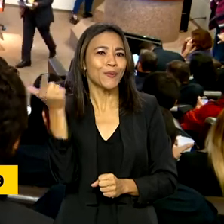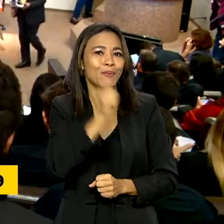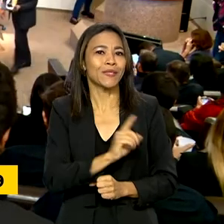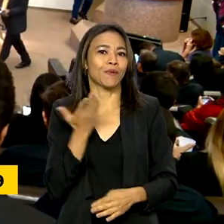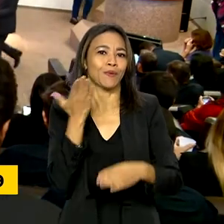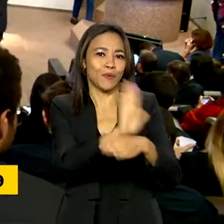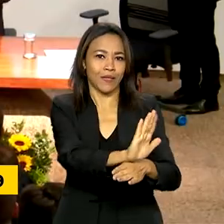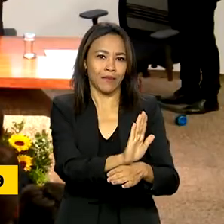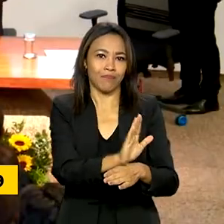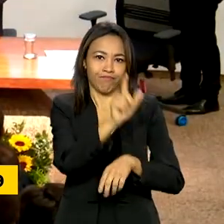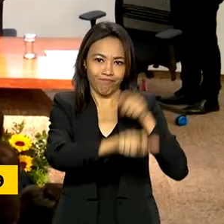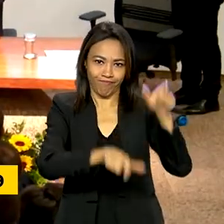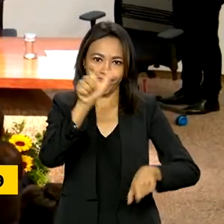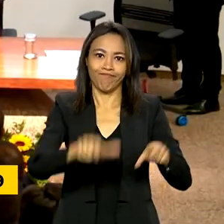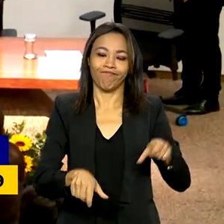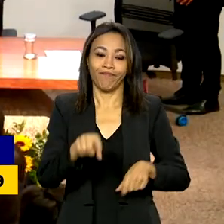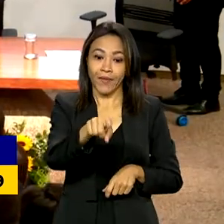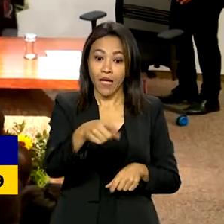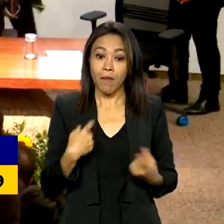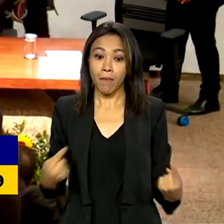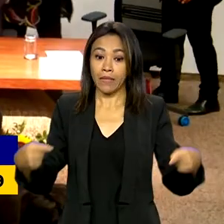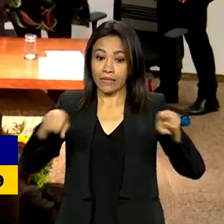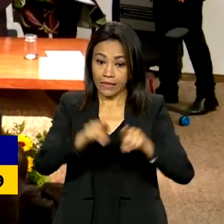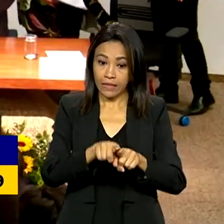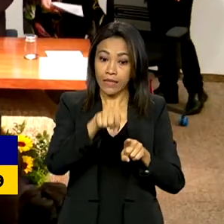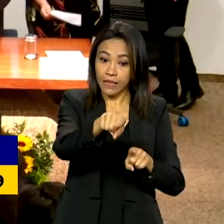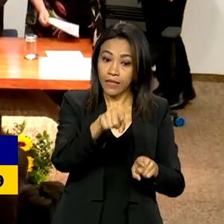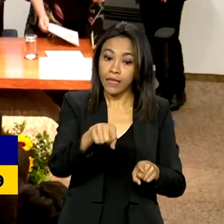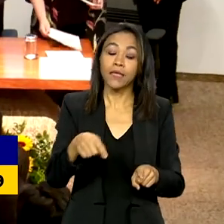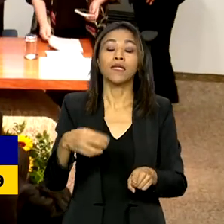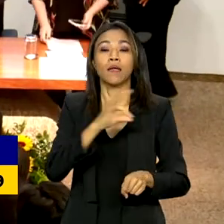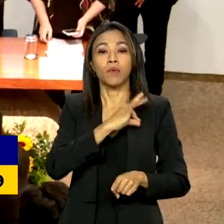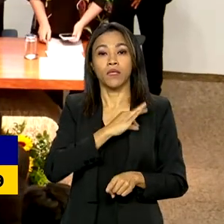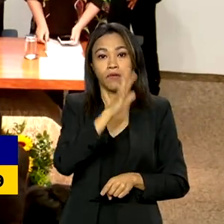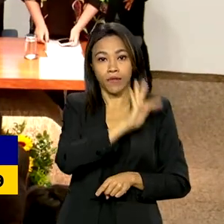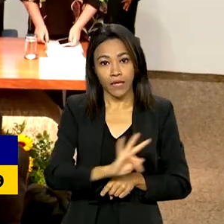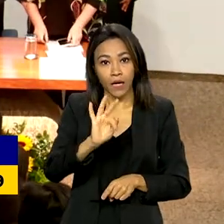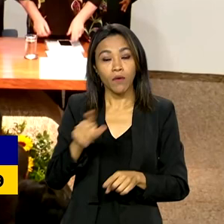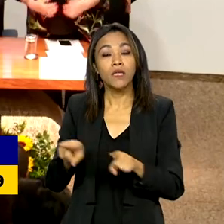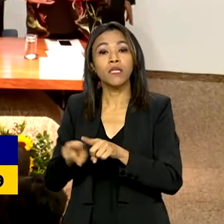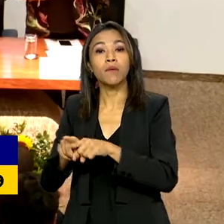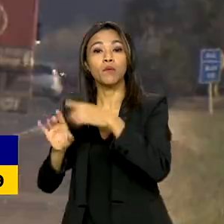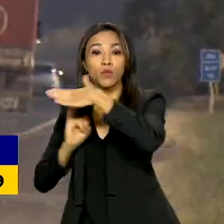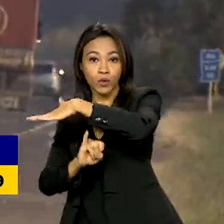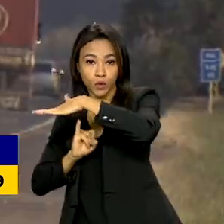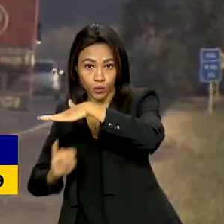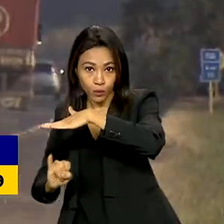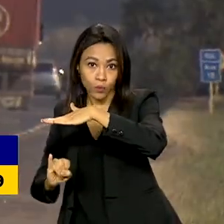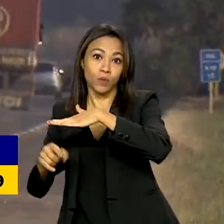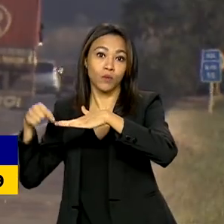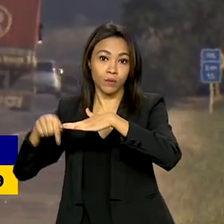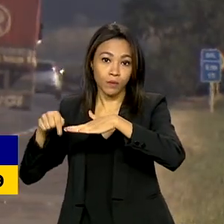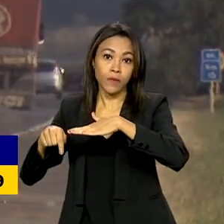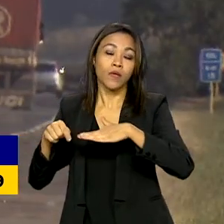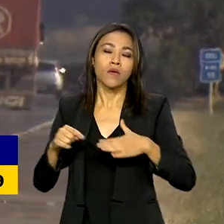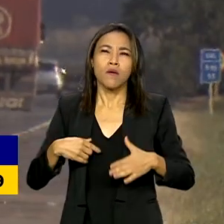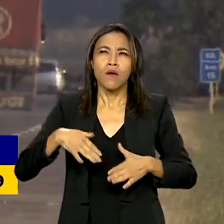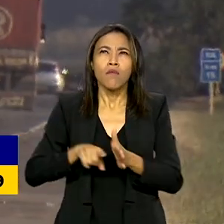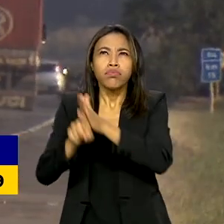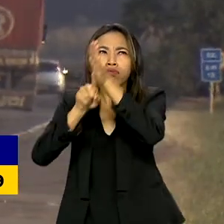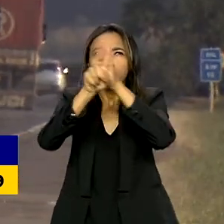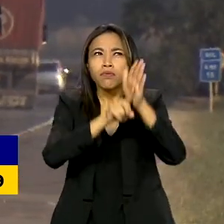projeto Mapear, parceria entre a Polícia Rodoviária Federal e a ONG Childhood Brasil, mapeou mais de 9